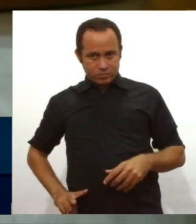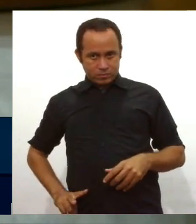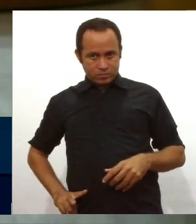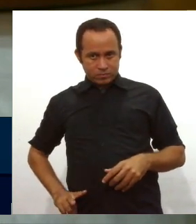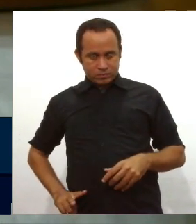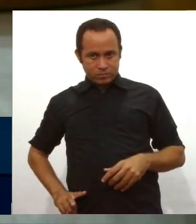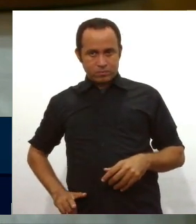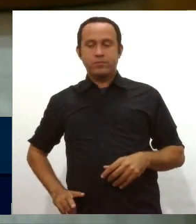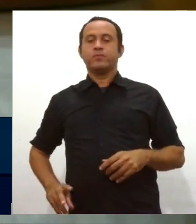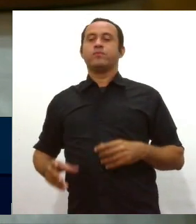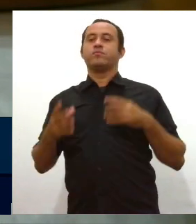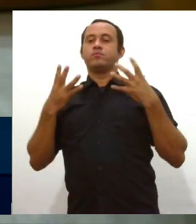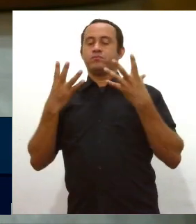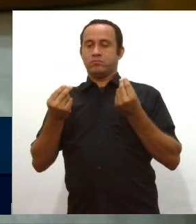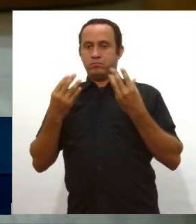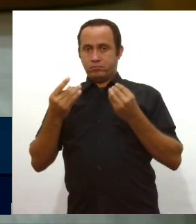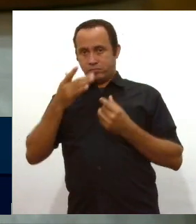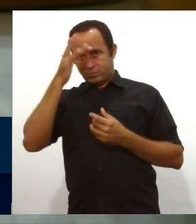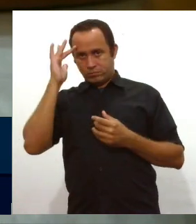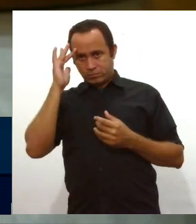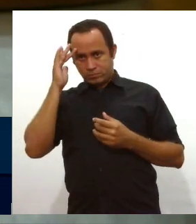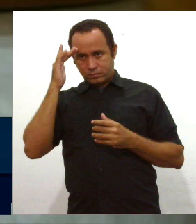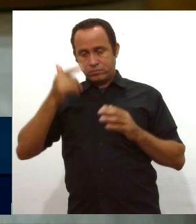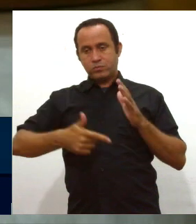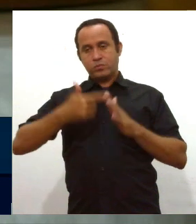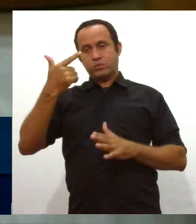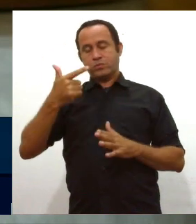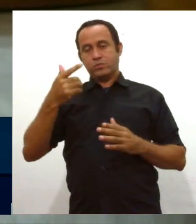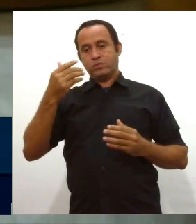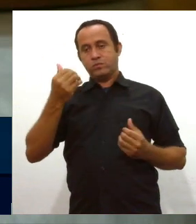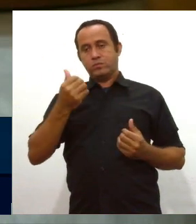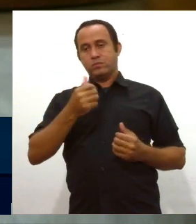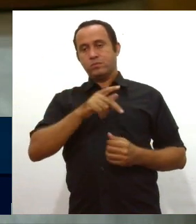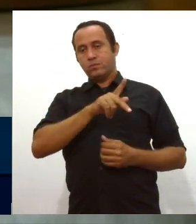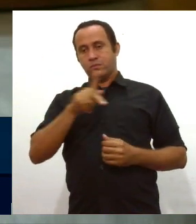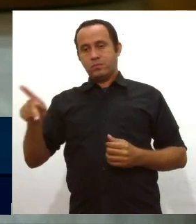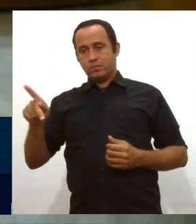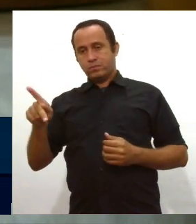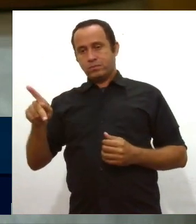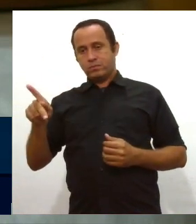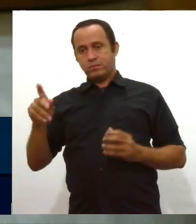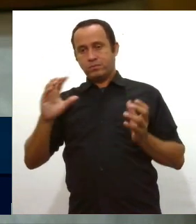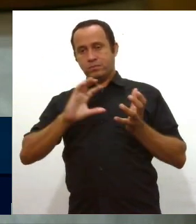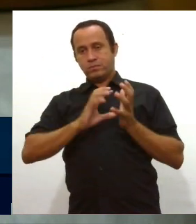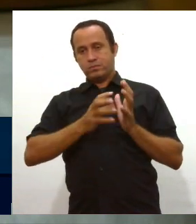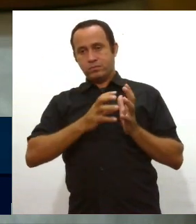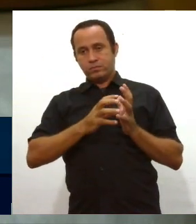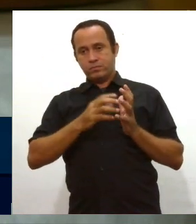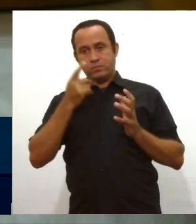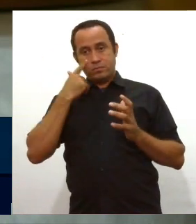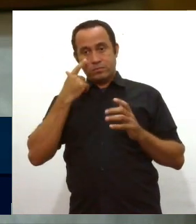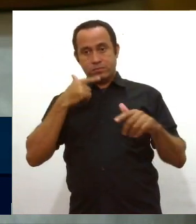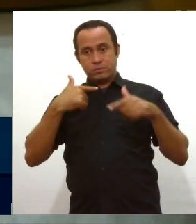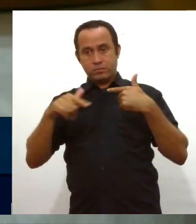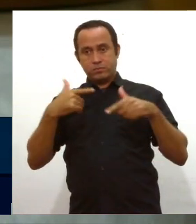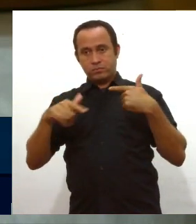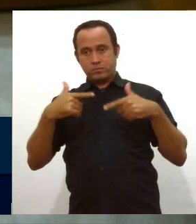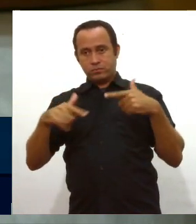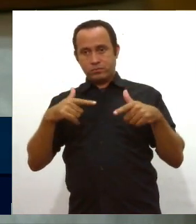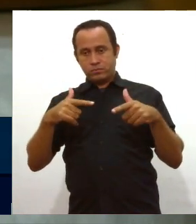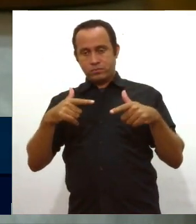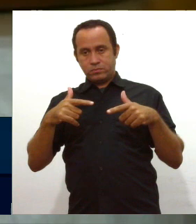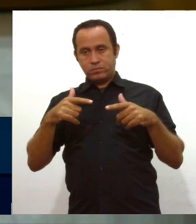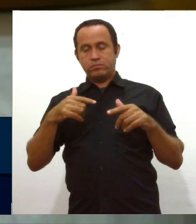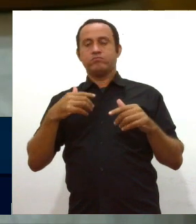Cidadania. Na condição de vice-presidente estadual do partido, nós ficamos felizes de ver que um trabalho que está sendo feito já há algum